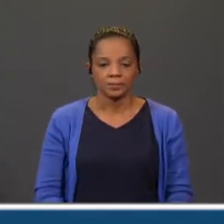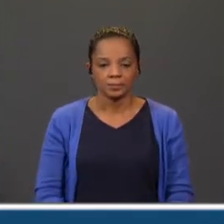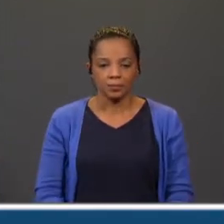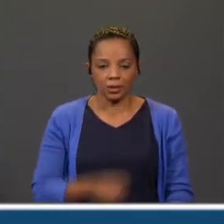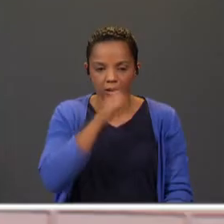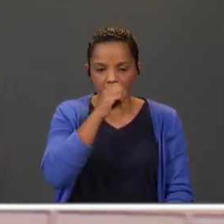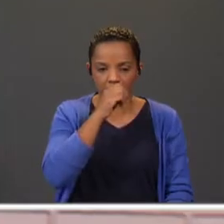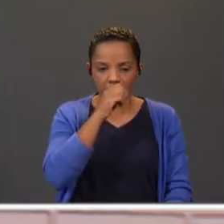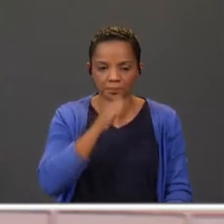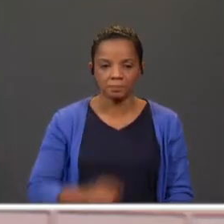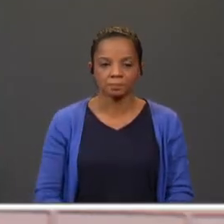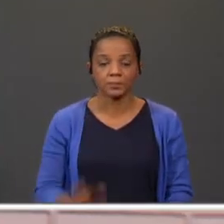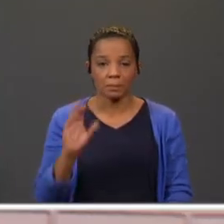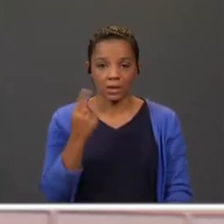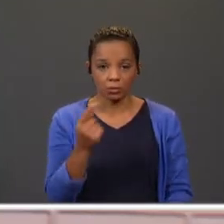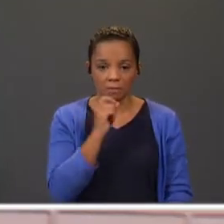Pode ser?